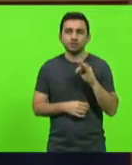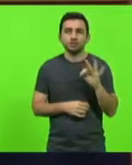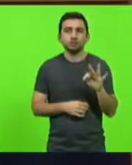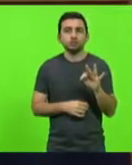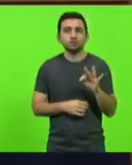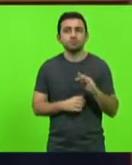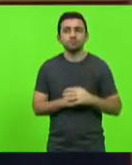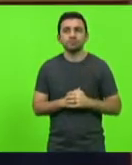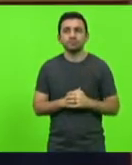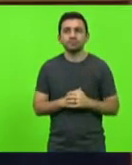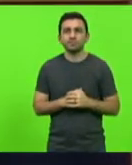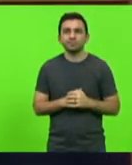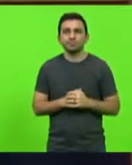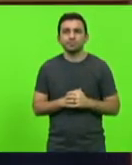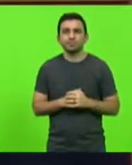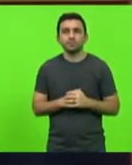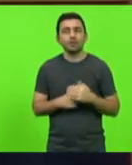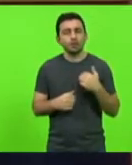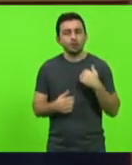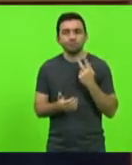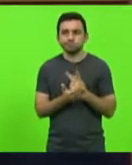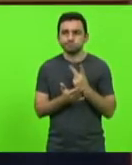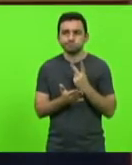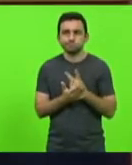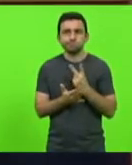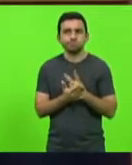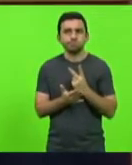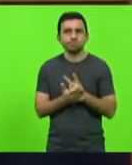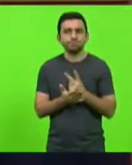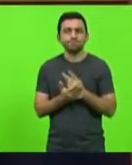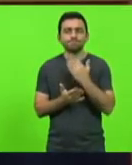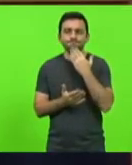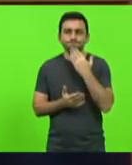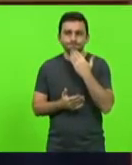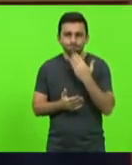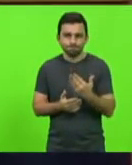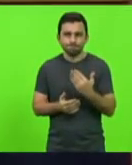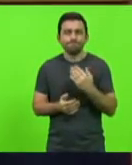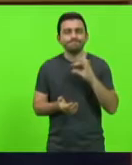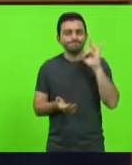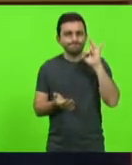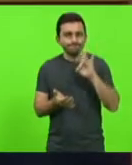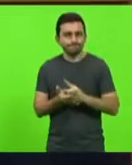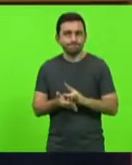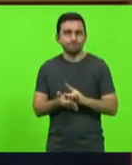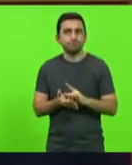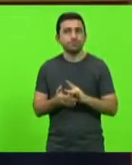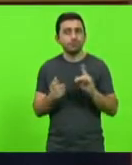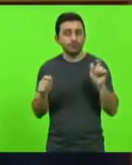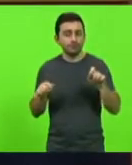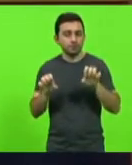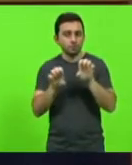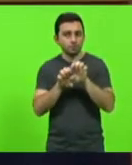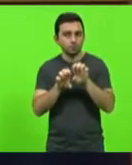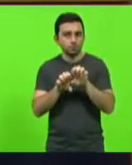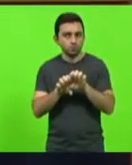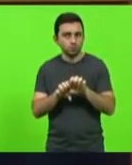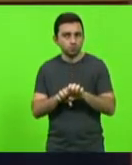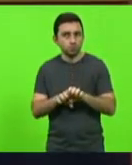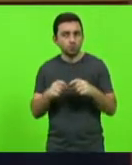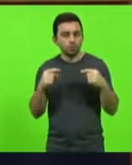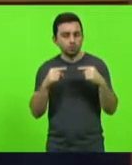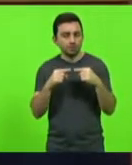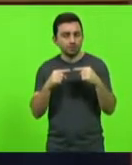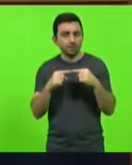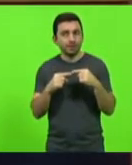continuando com esses pedidos para que a gente realmente possa ter uma estrutura adequada na terceira